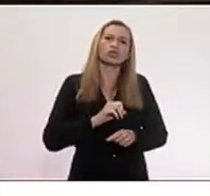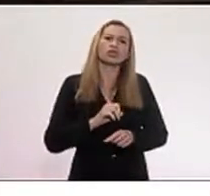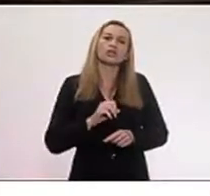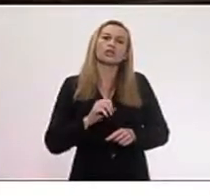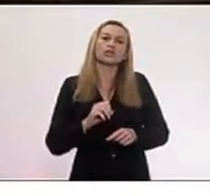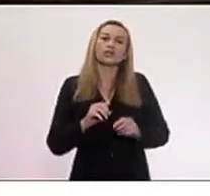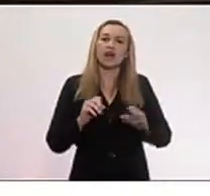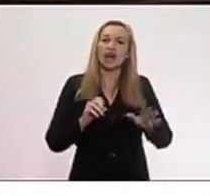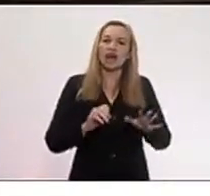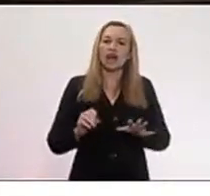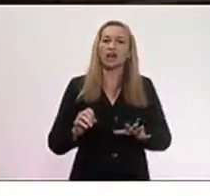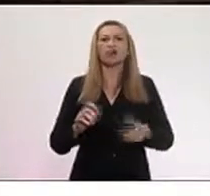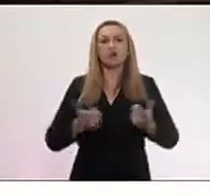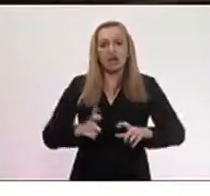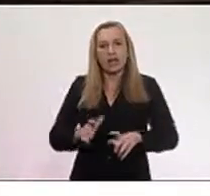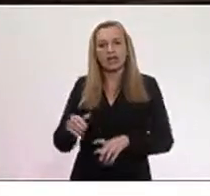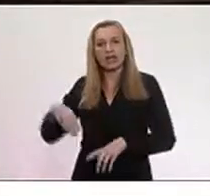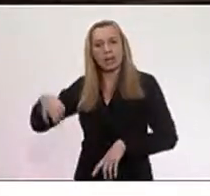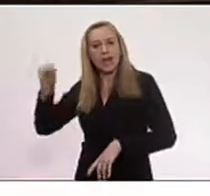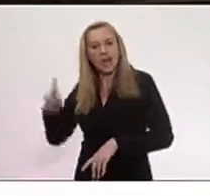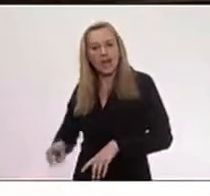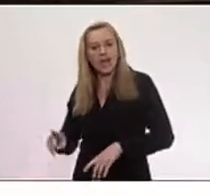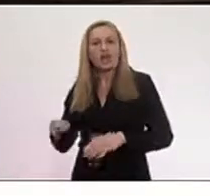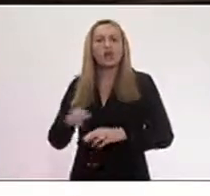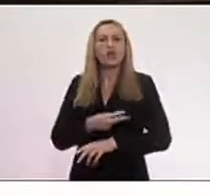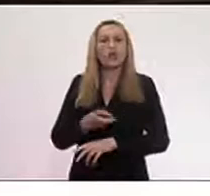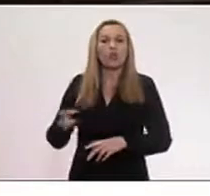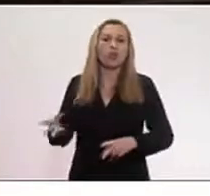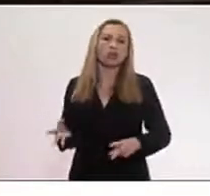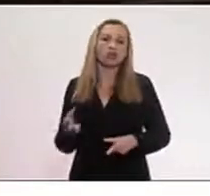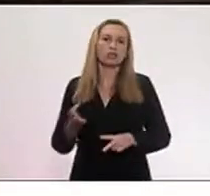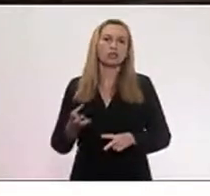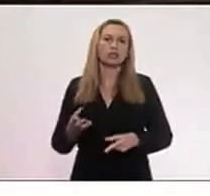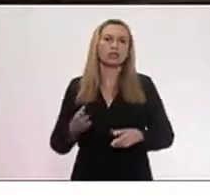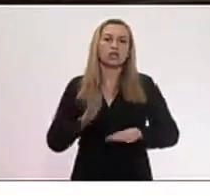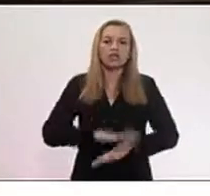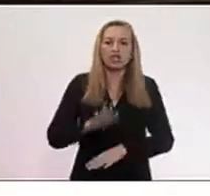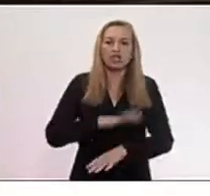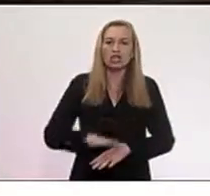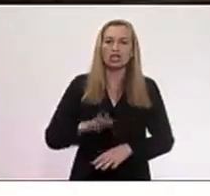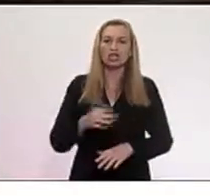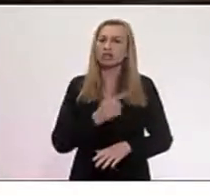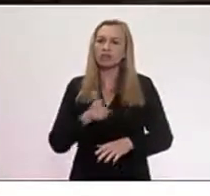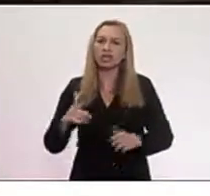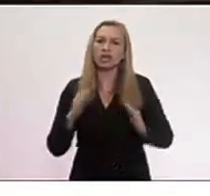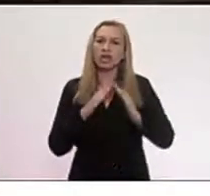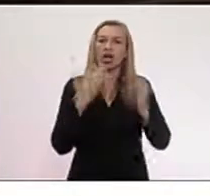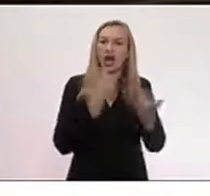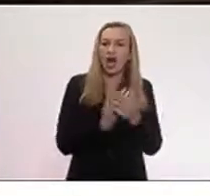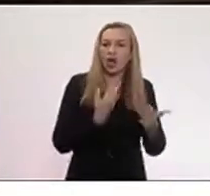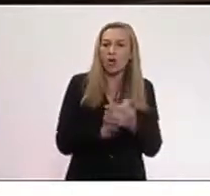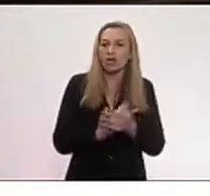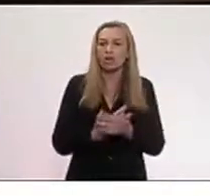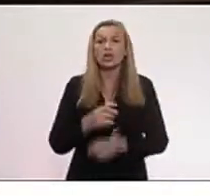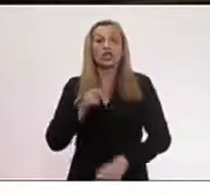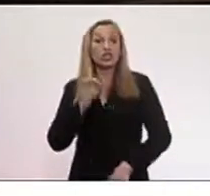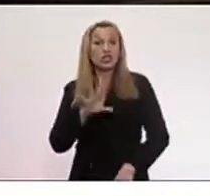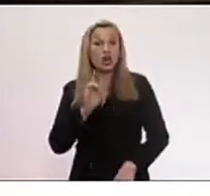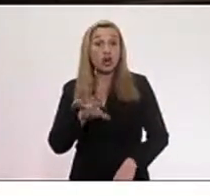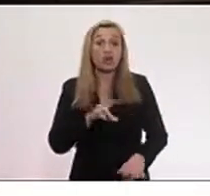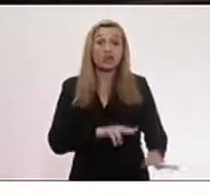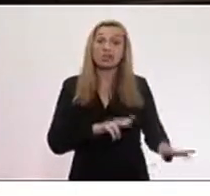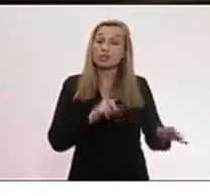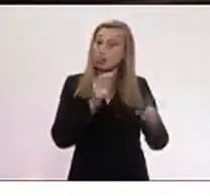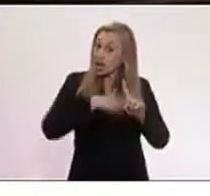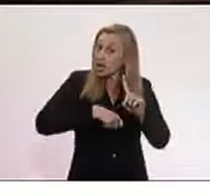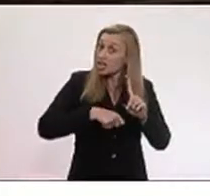Maré, o quanto que essas crianças ficam sem aula, são só na Maré, só esse mês, finalzinho de mês, já são quatro dias. Num